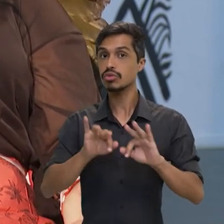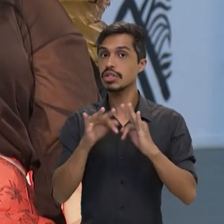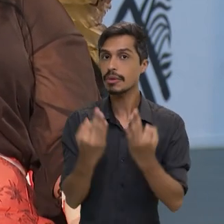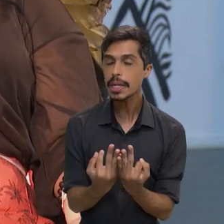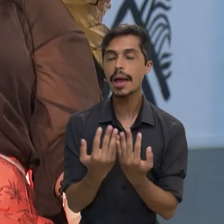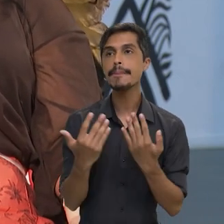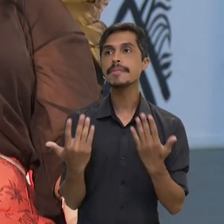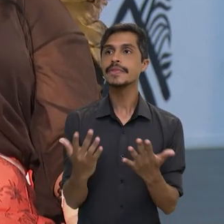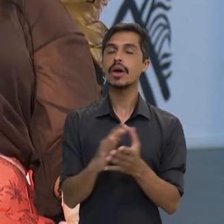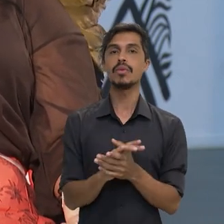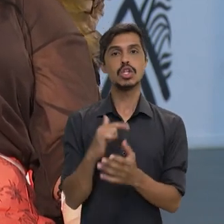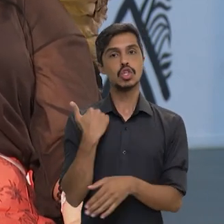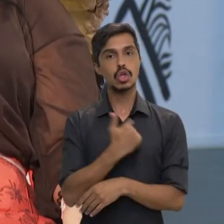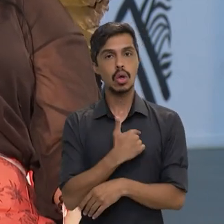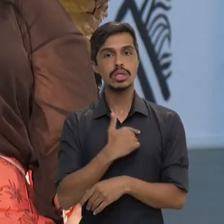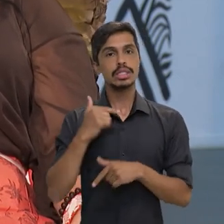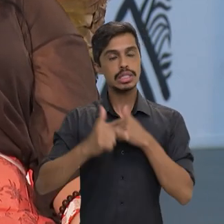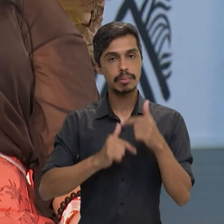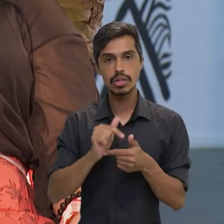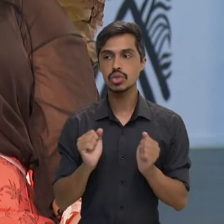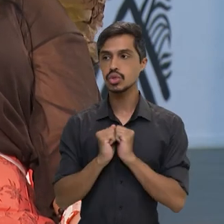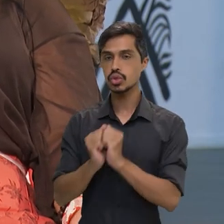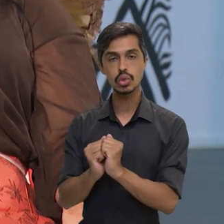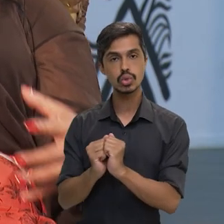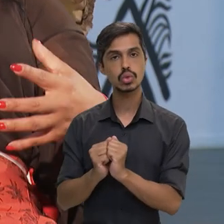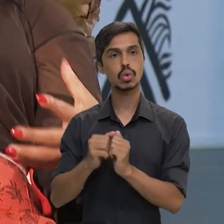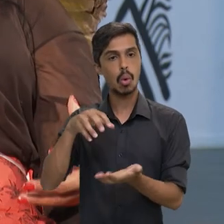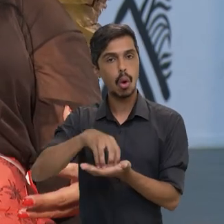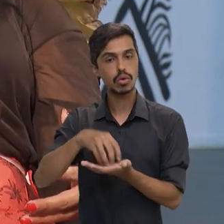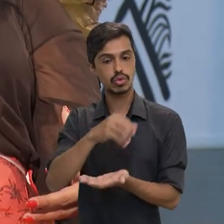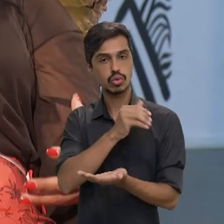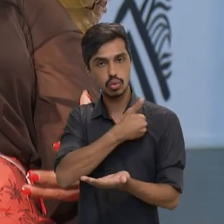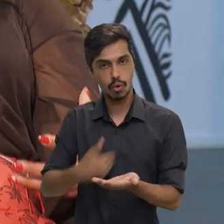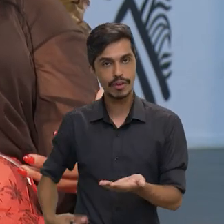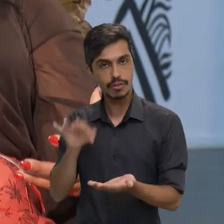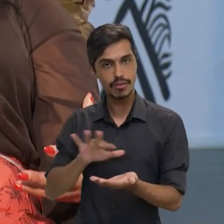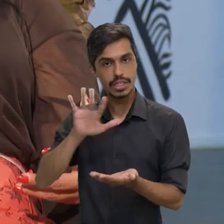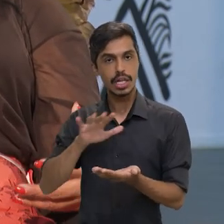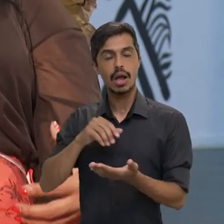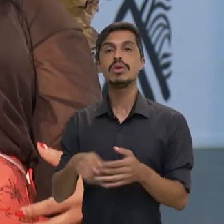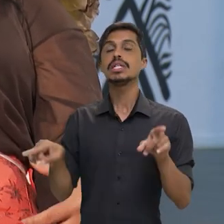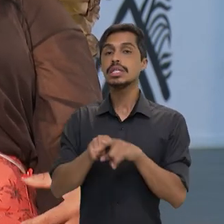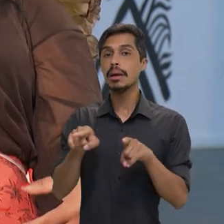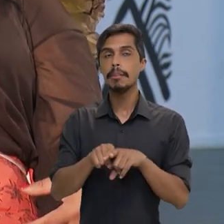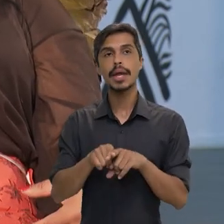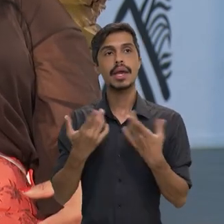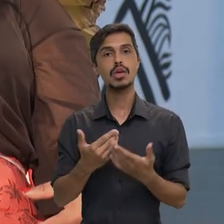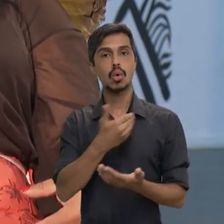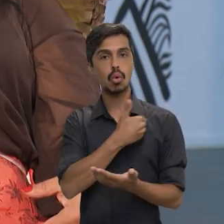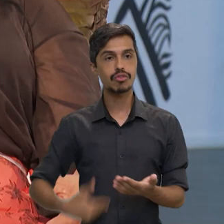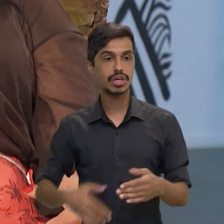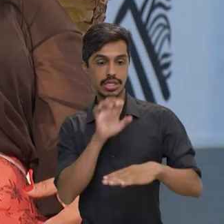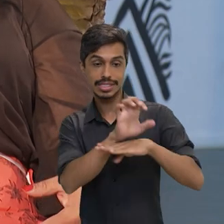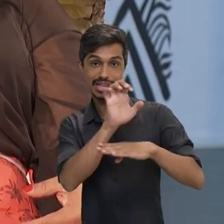familiar, né? Então, a gente entra tanto com órgãos do governo federal, interministerial, como também